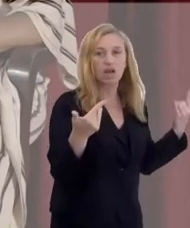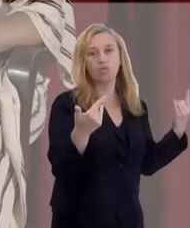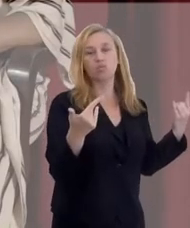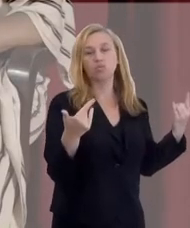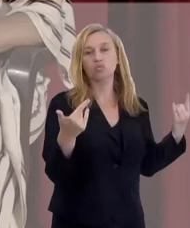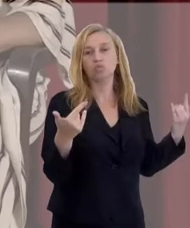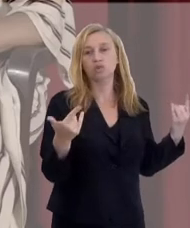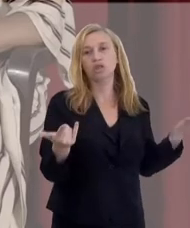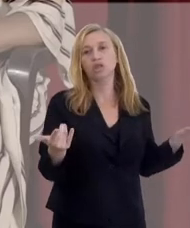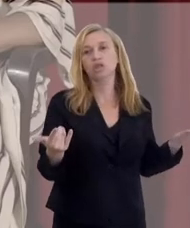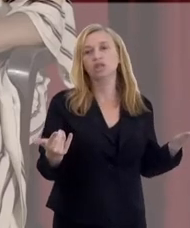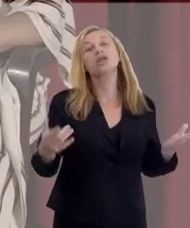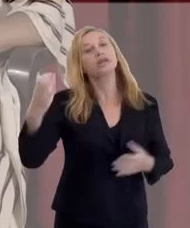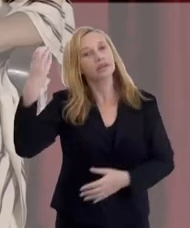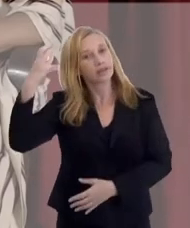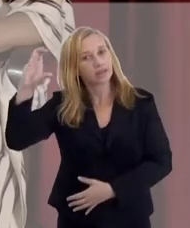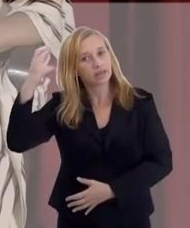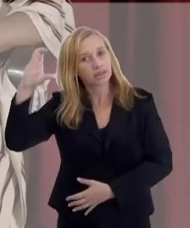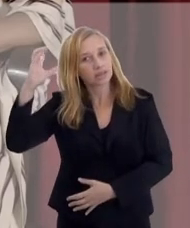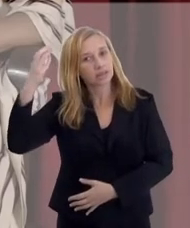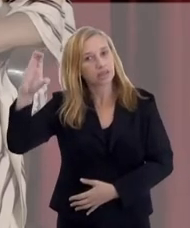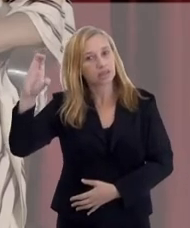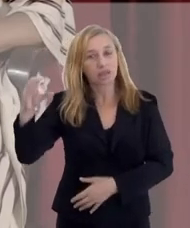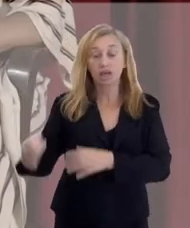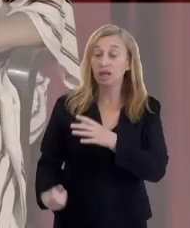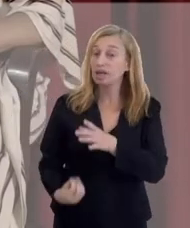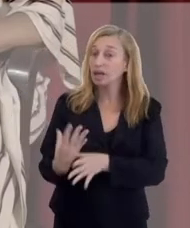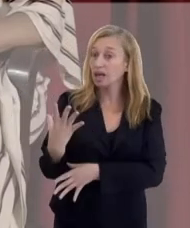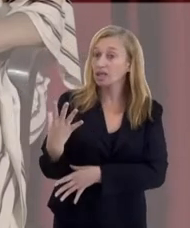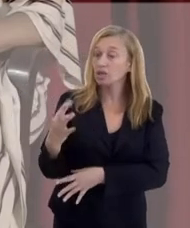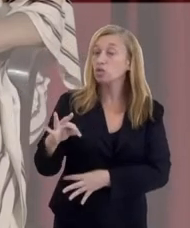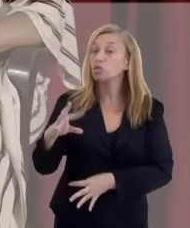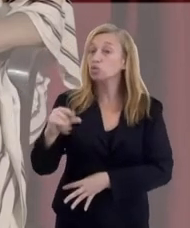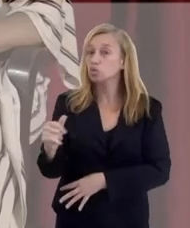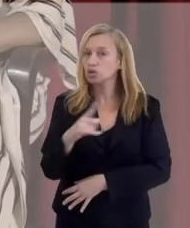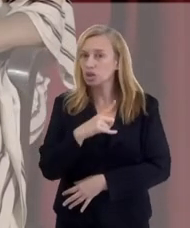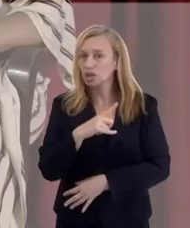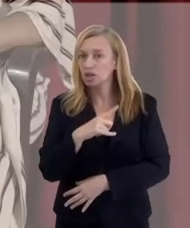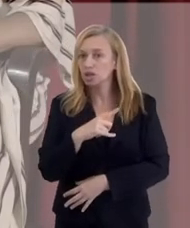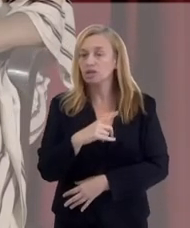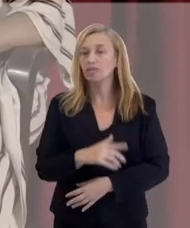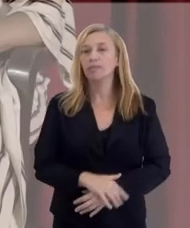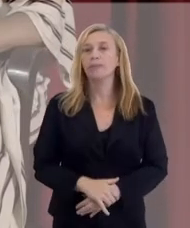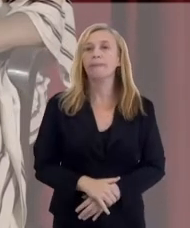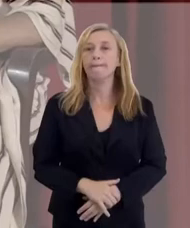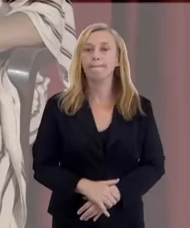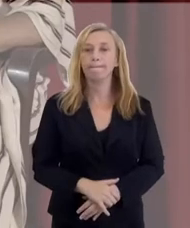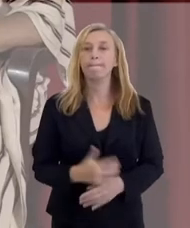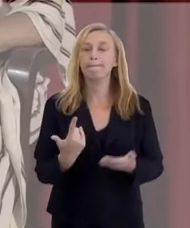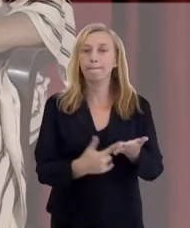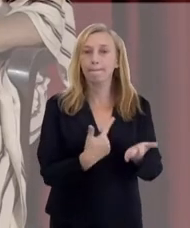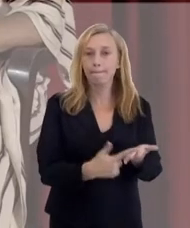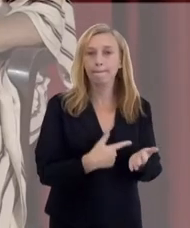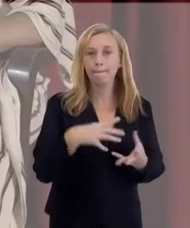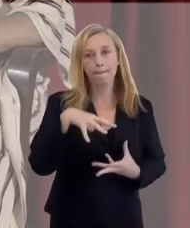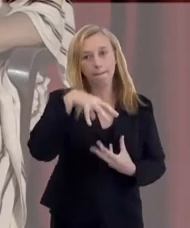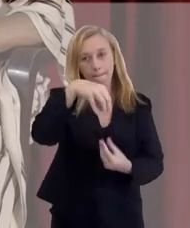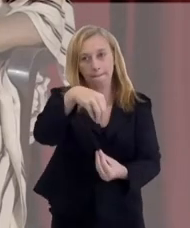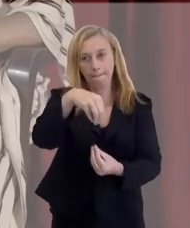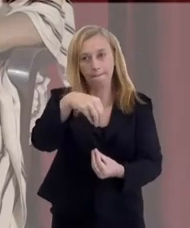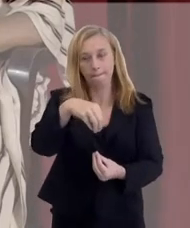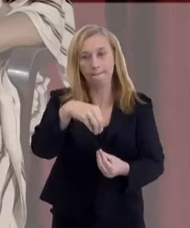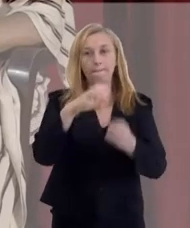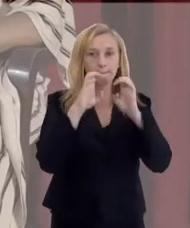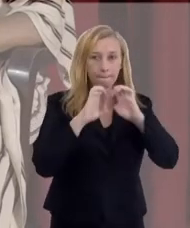e a ciência, a criação, tudo que há. Então aí a gente tem o Livro dos